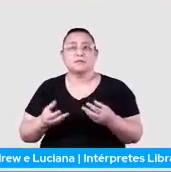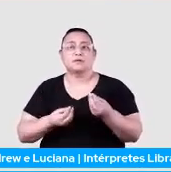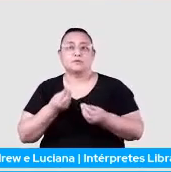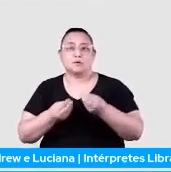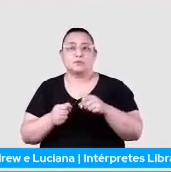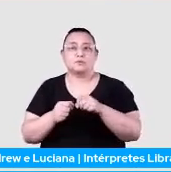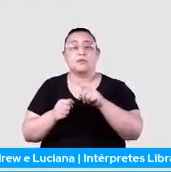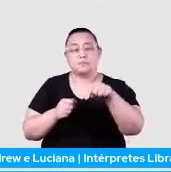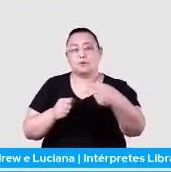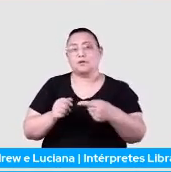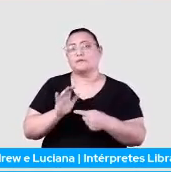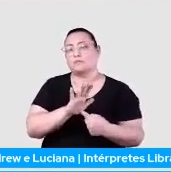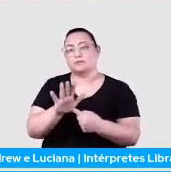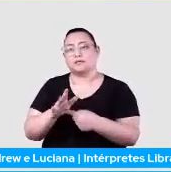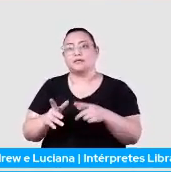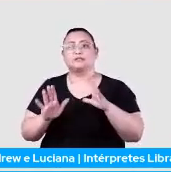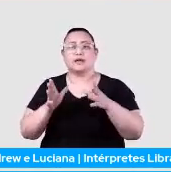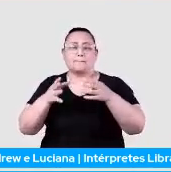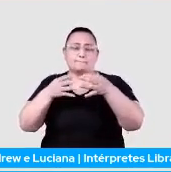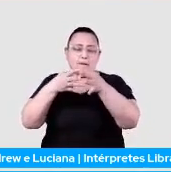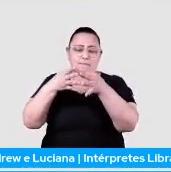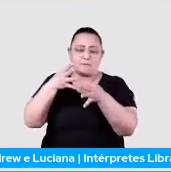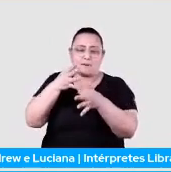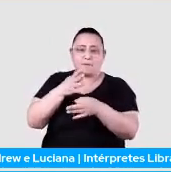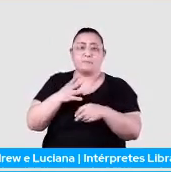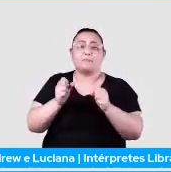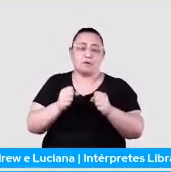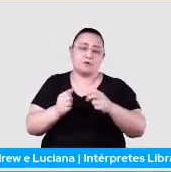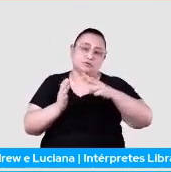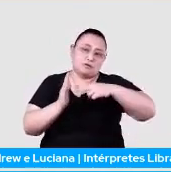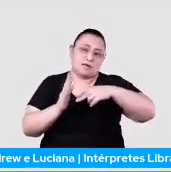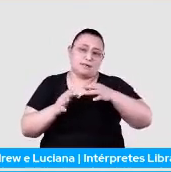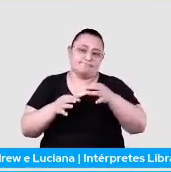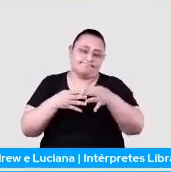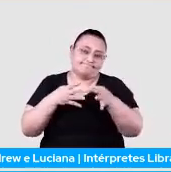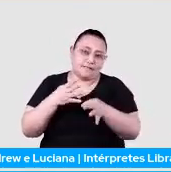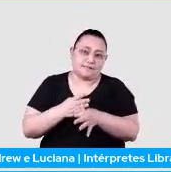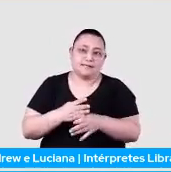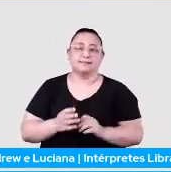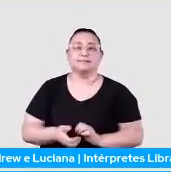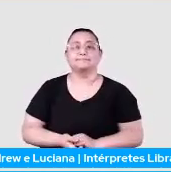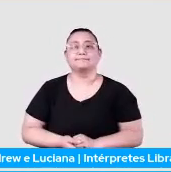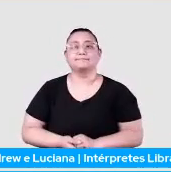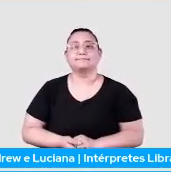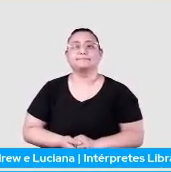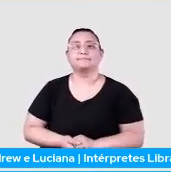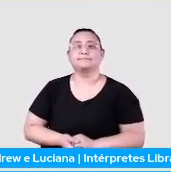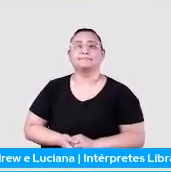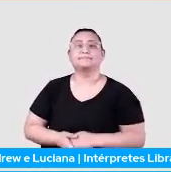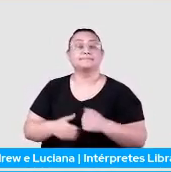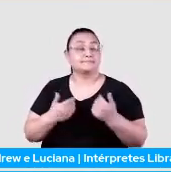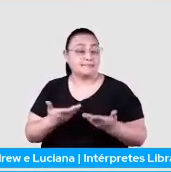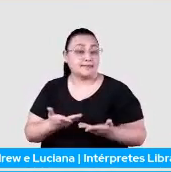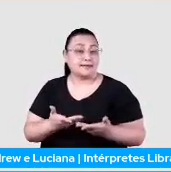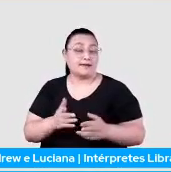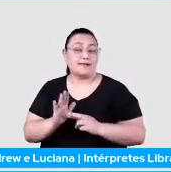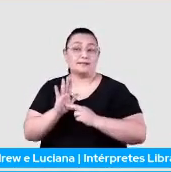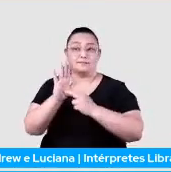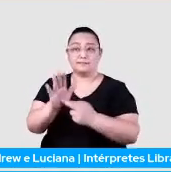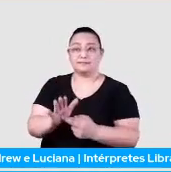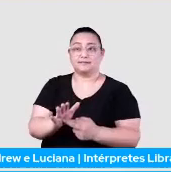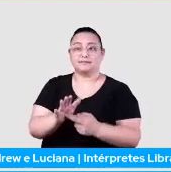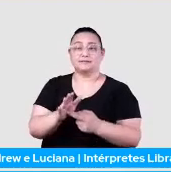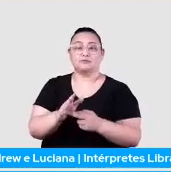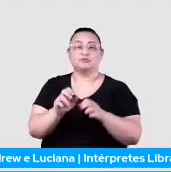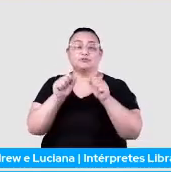depois, eu deixei uma coisa bem explicada, vocês podem olhar direto, ou então podem consultar. E aí, vindo para essa representação distribuída,